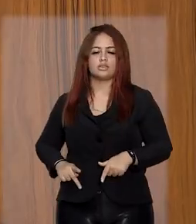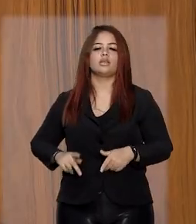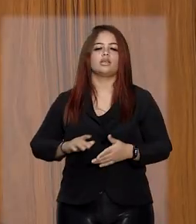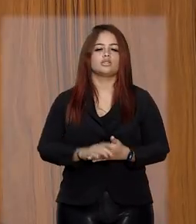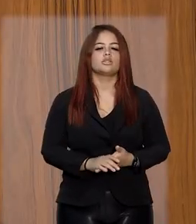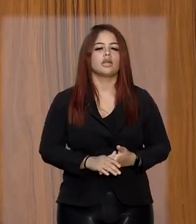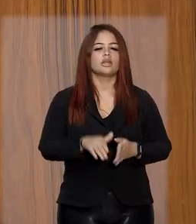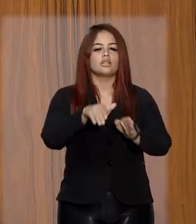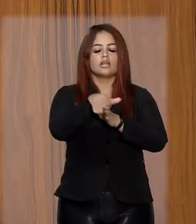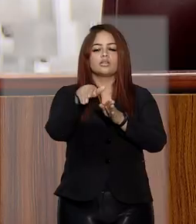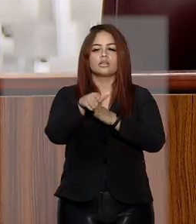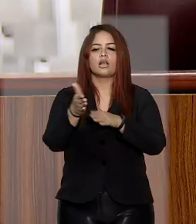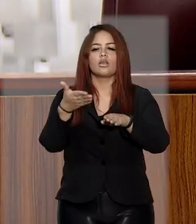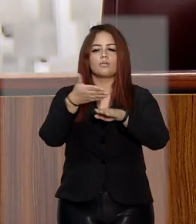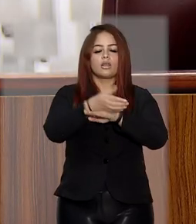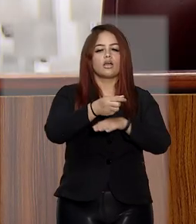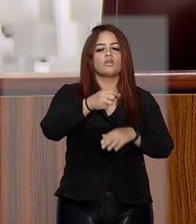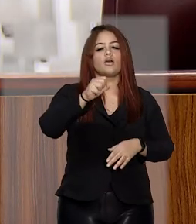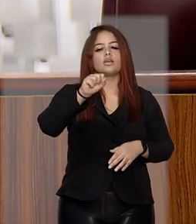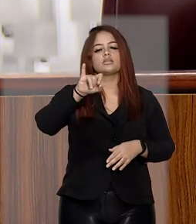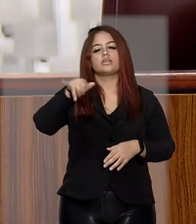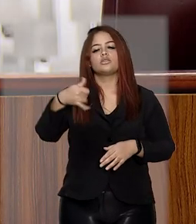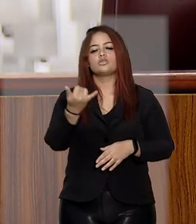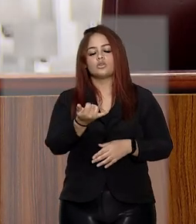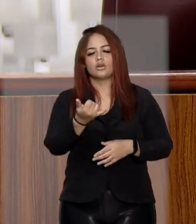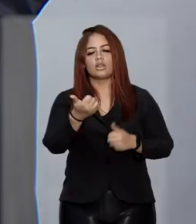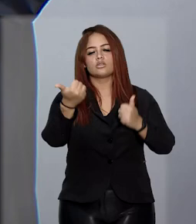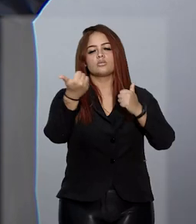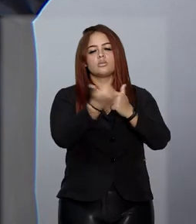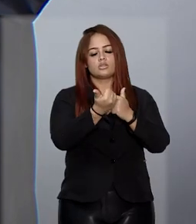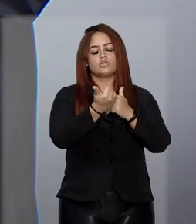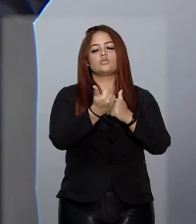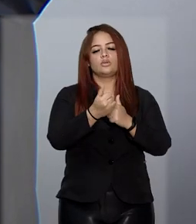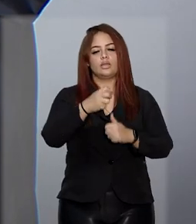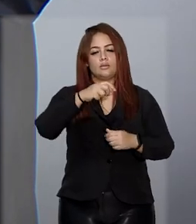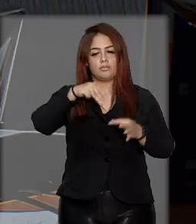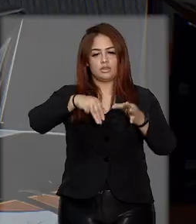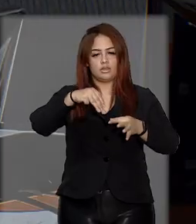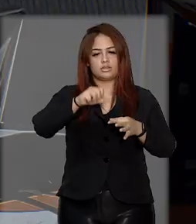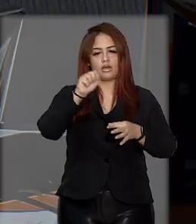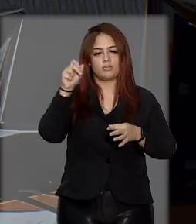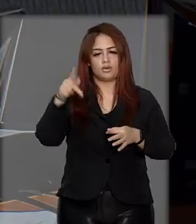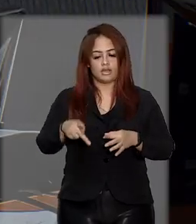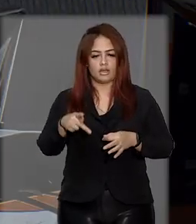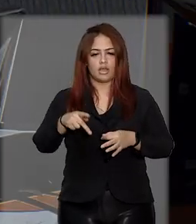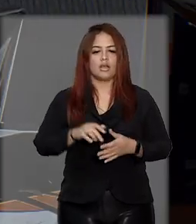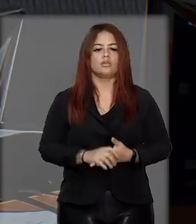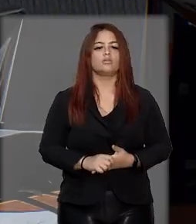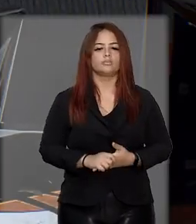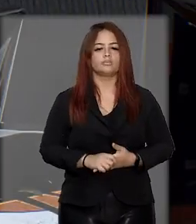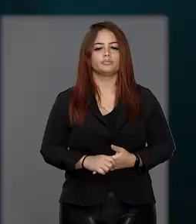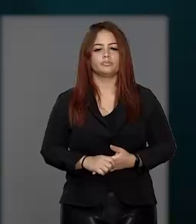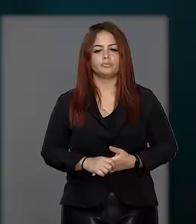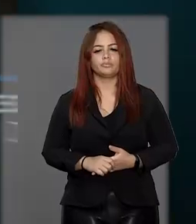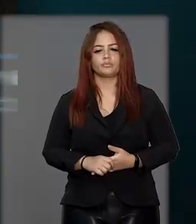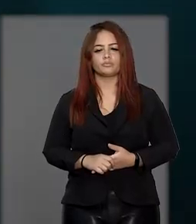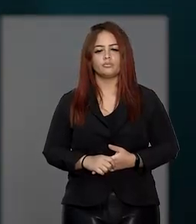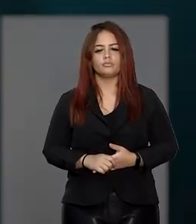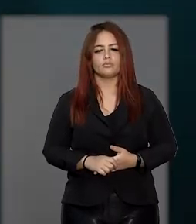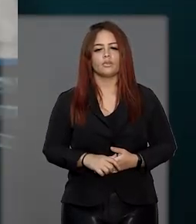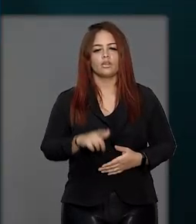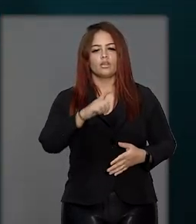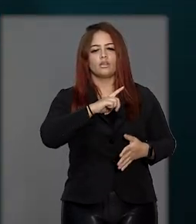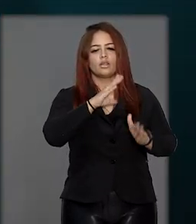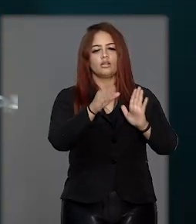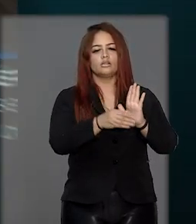a ingressar no STJ, nas vagas dos ministros aposentados, Nefe Cordeiro e Napoleão Nunes Maia Filho. Compõe a